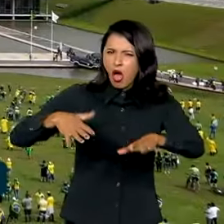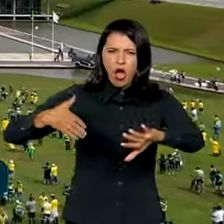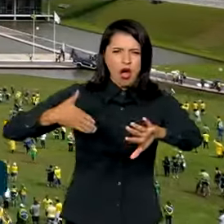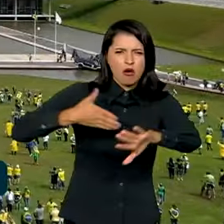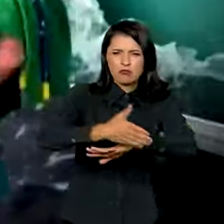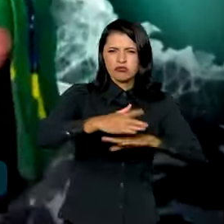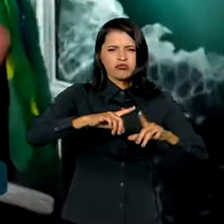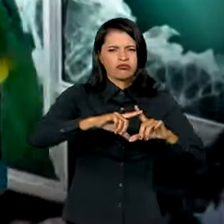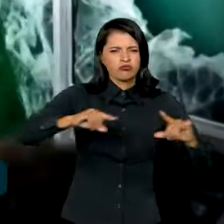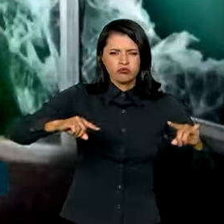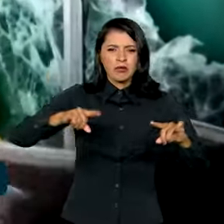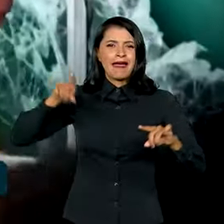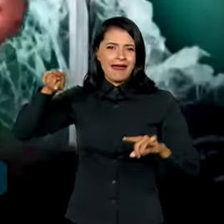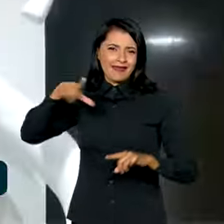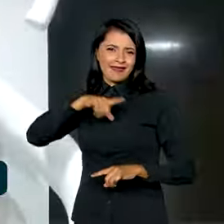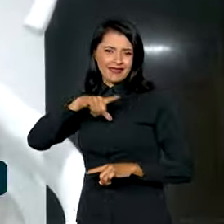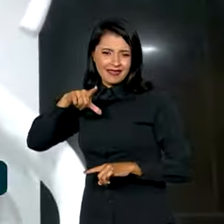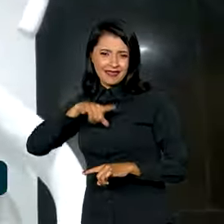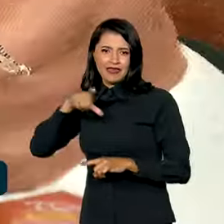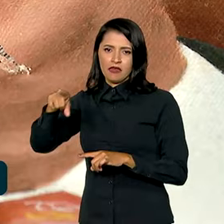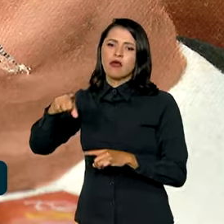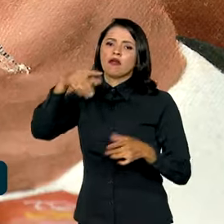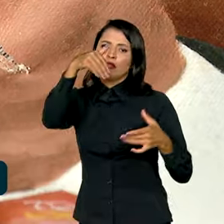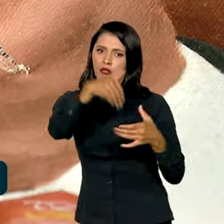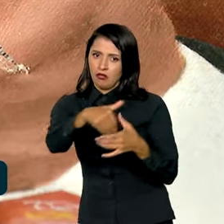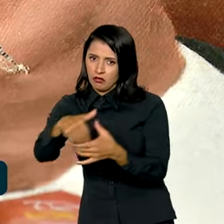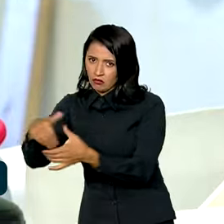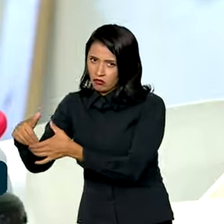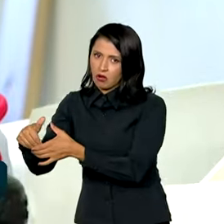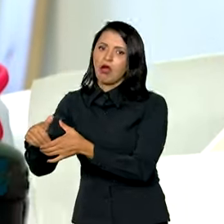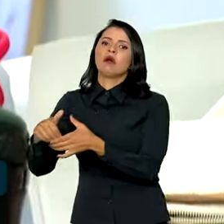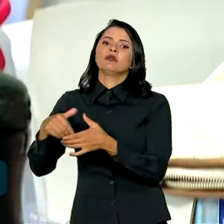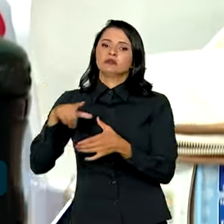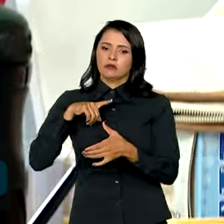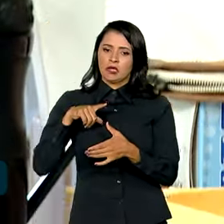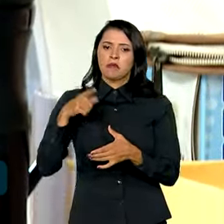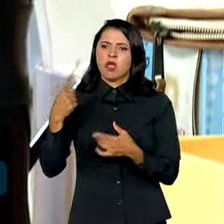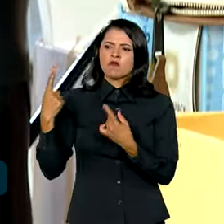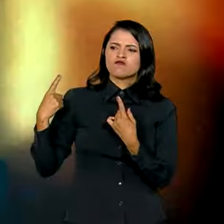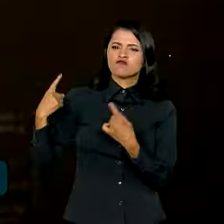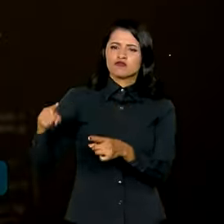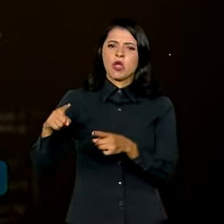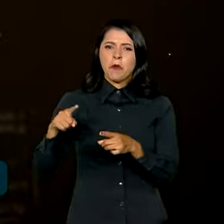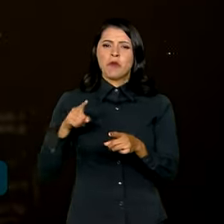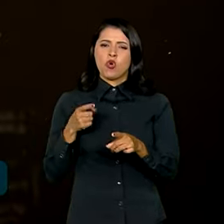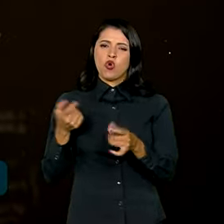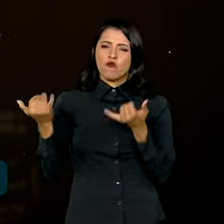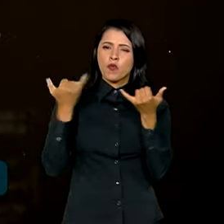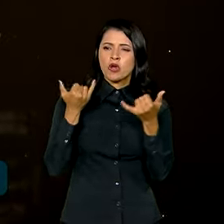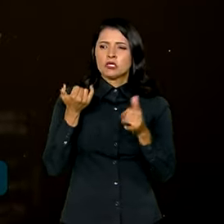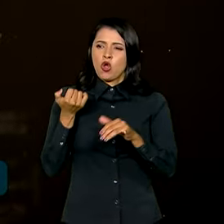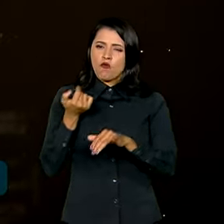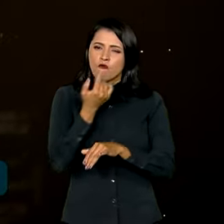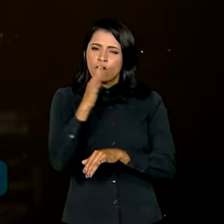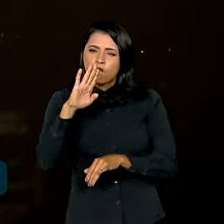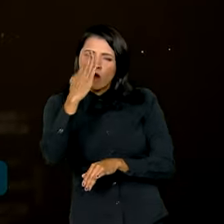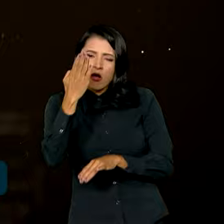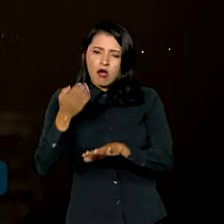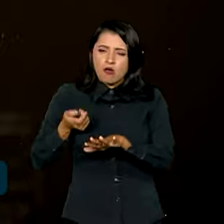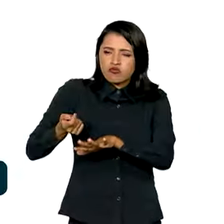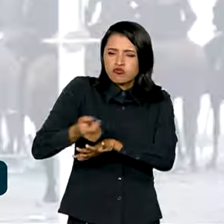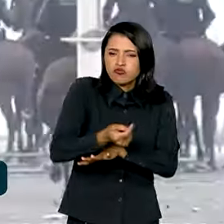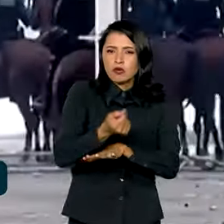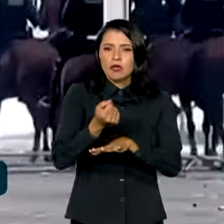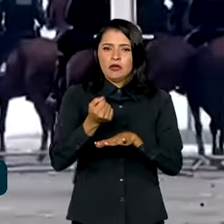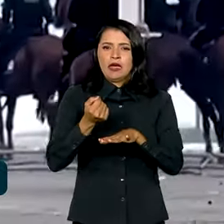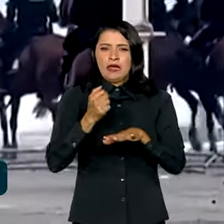Brasília estava o processo eleitoral brasileiro, colocado em xeque por notícias falsas disseminadas pela